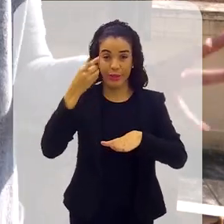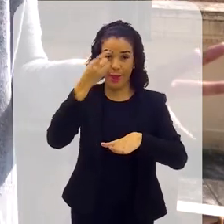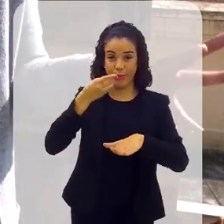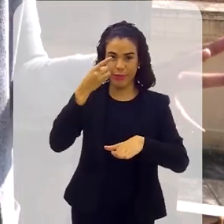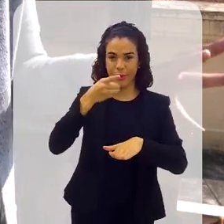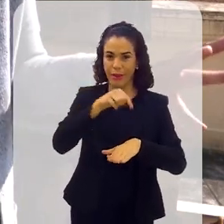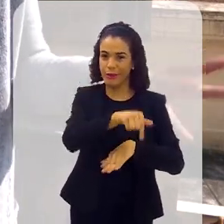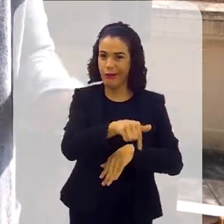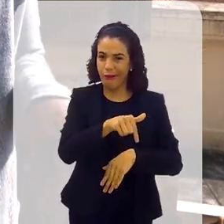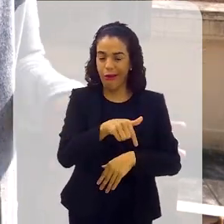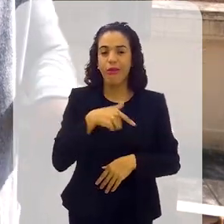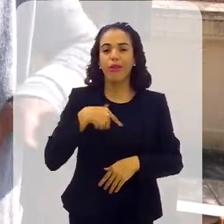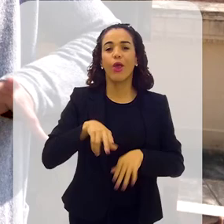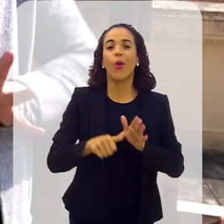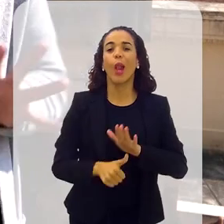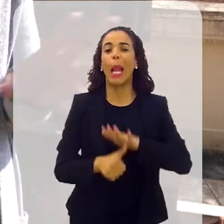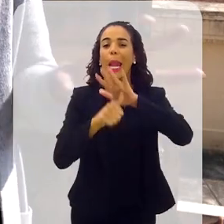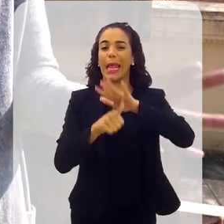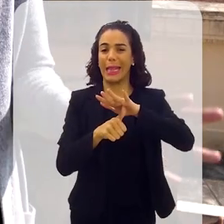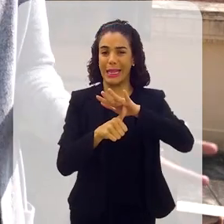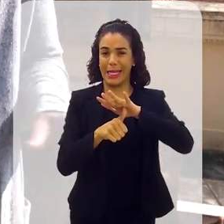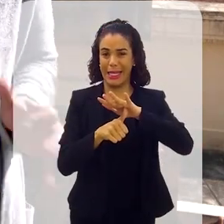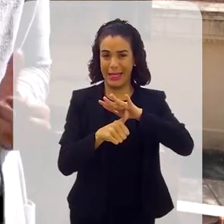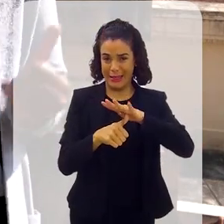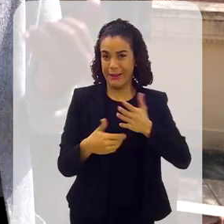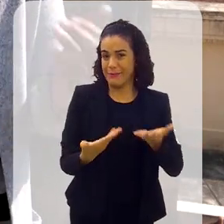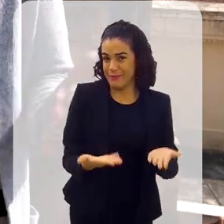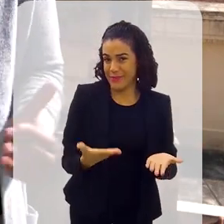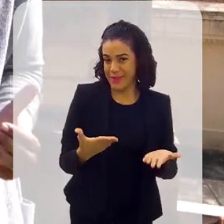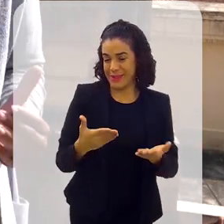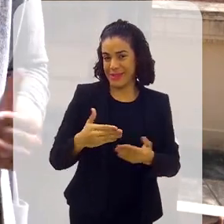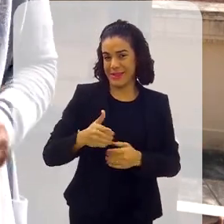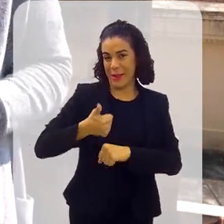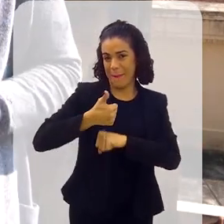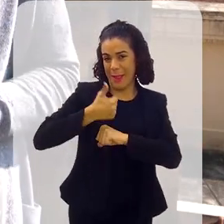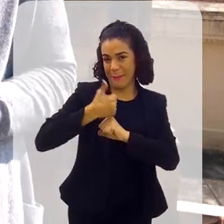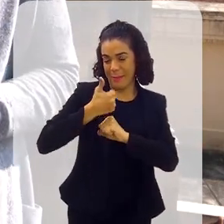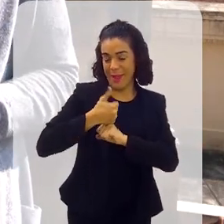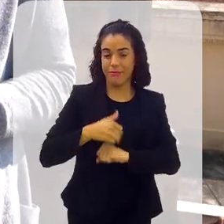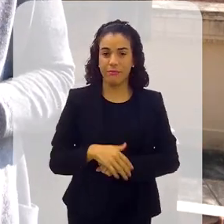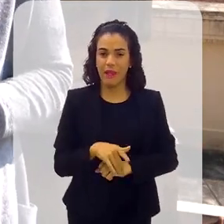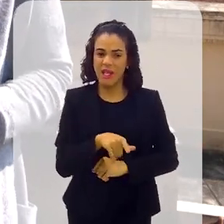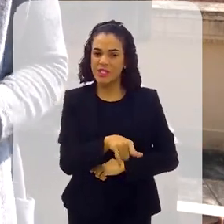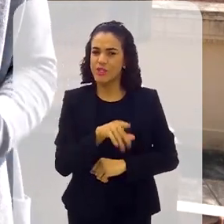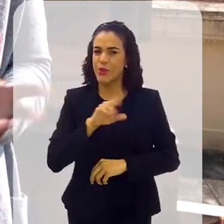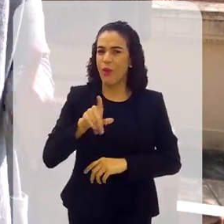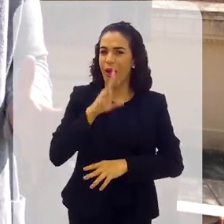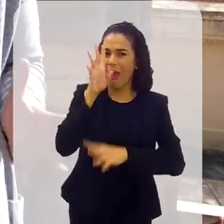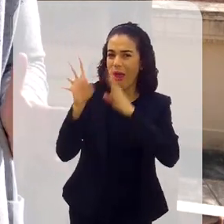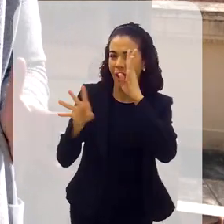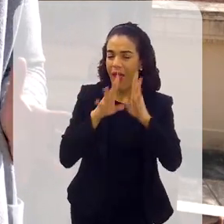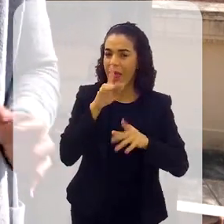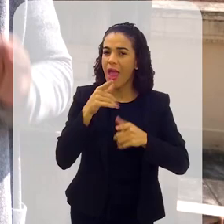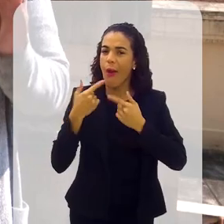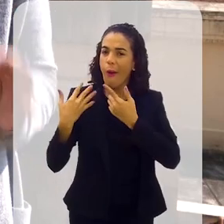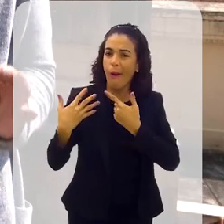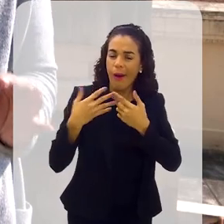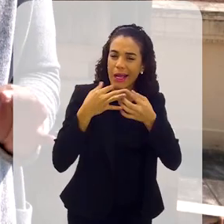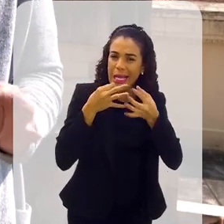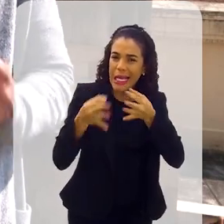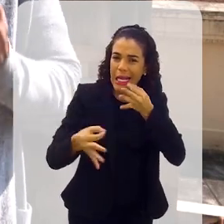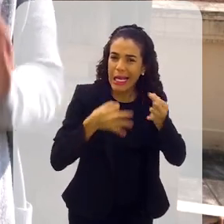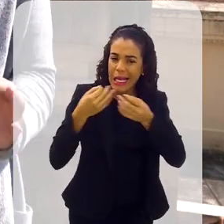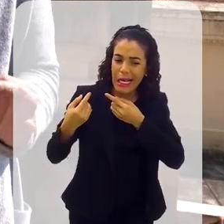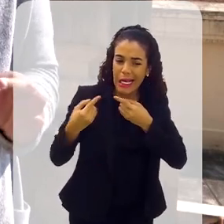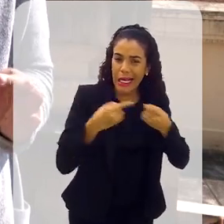falando que o Dom Pedro I estava como o Bumba Meu Boi, ou Vai ou Racha, na fachada da Câmara. Isso não é aleatório, não é uma